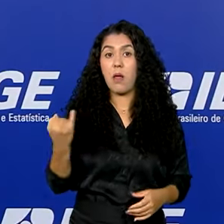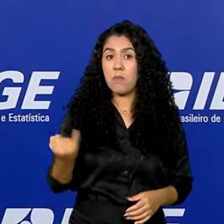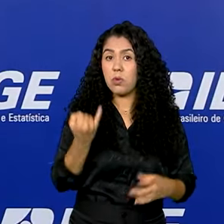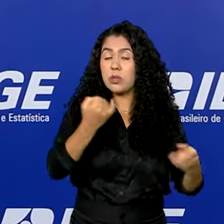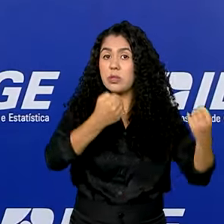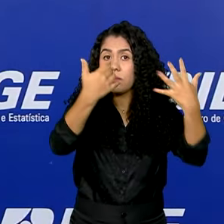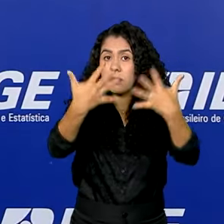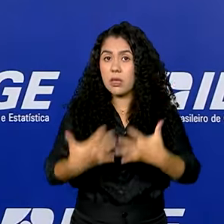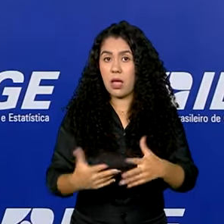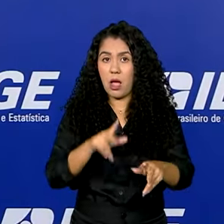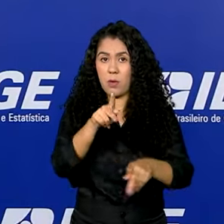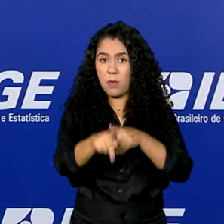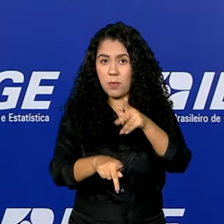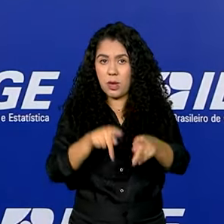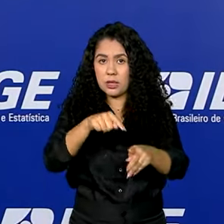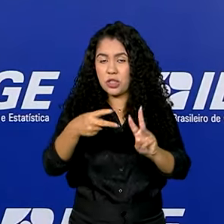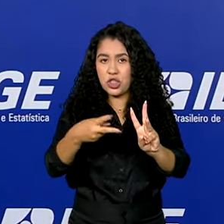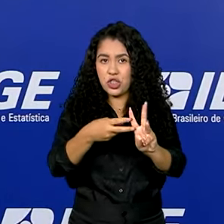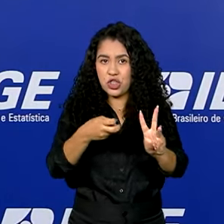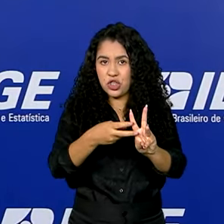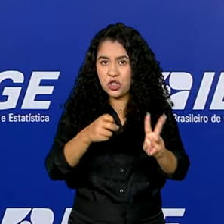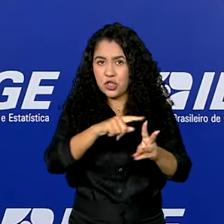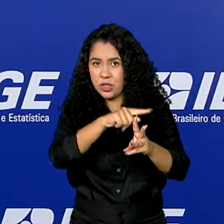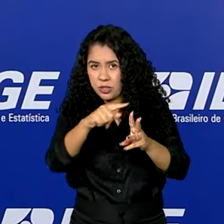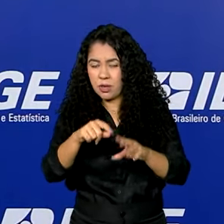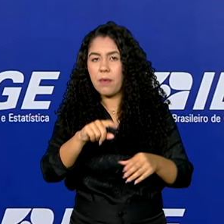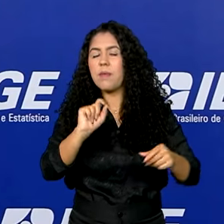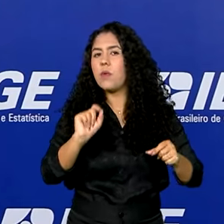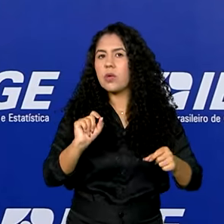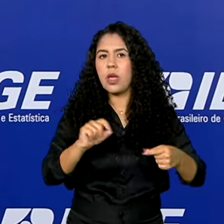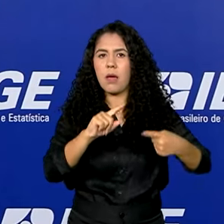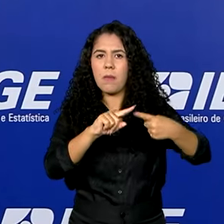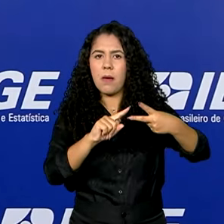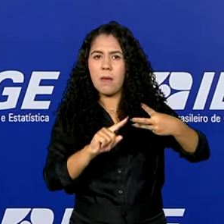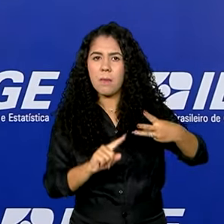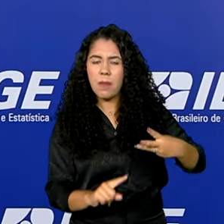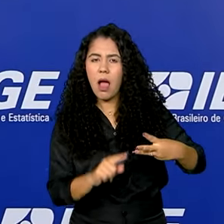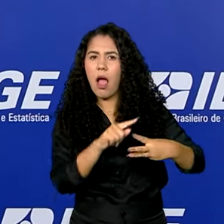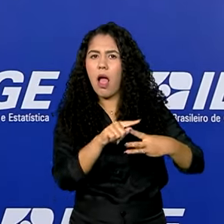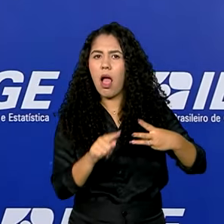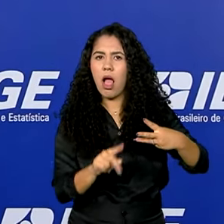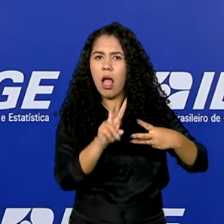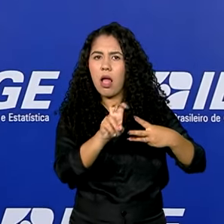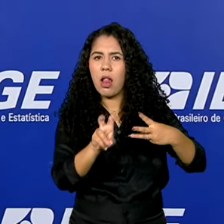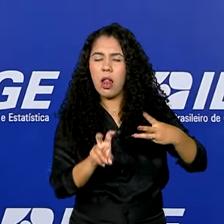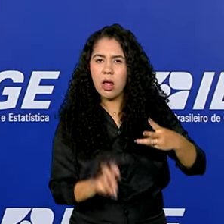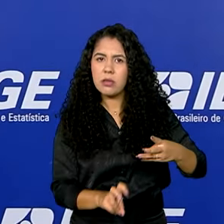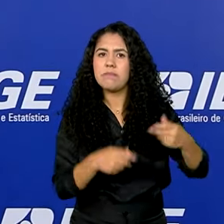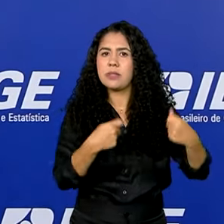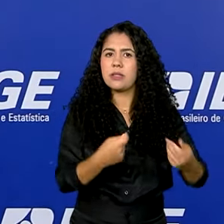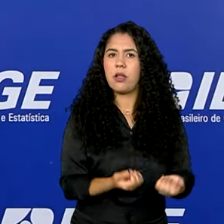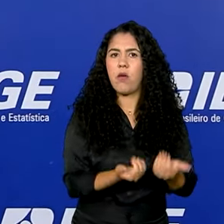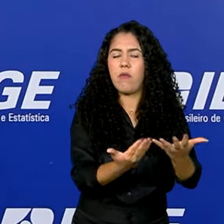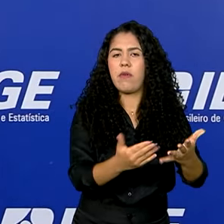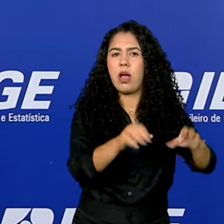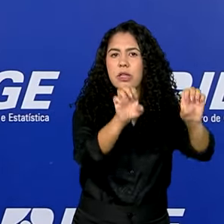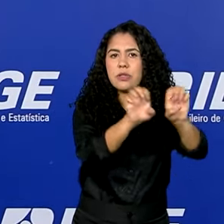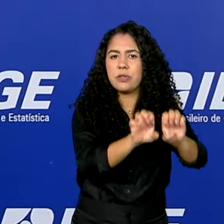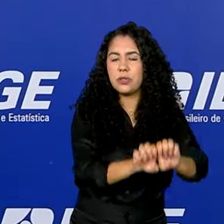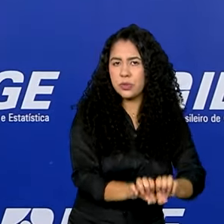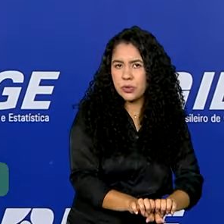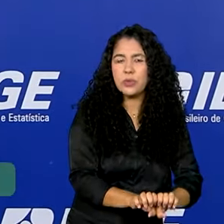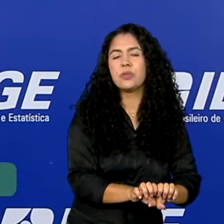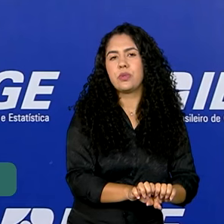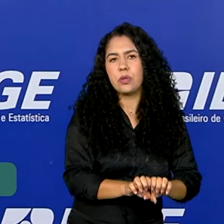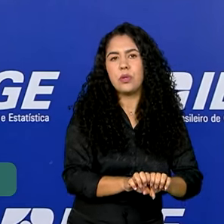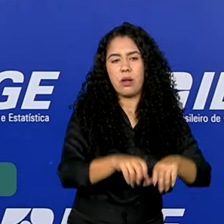indígena, toda essa adequabilidade não é só do ponto de vista da infraestrutura física, mas também cultural. É importante também salientar que,